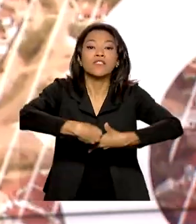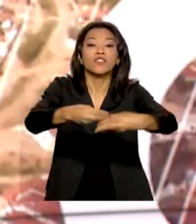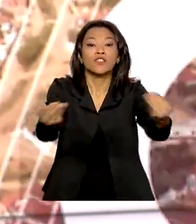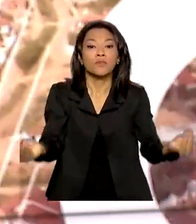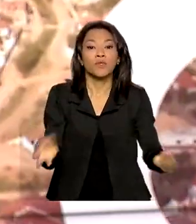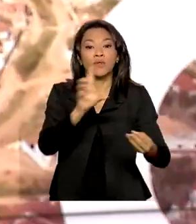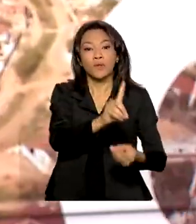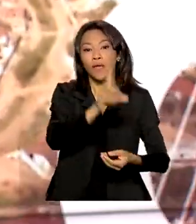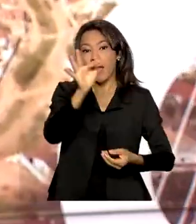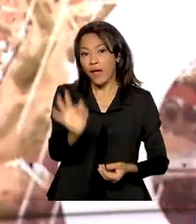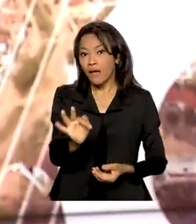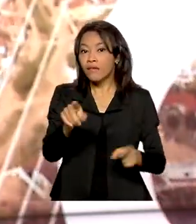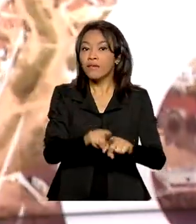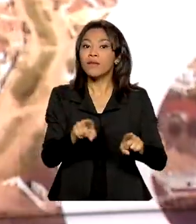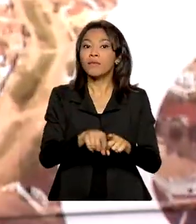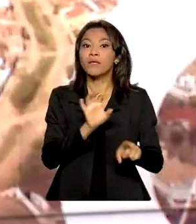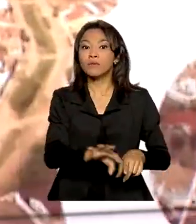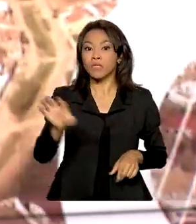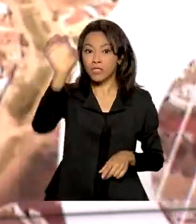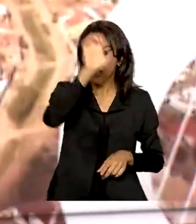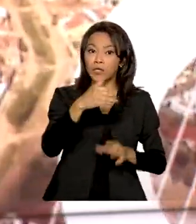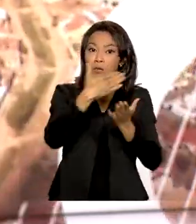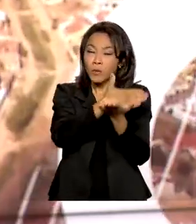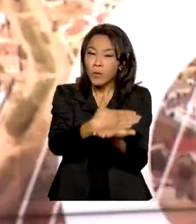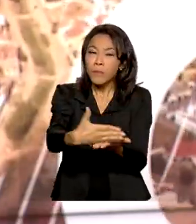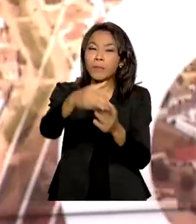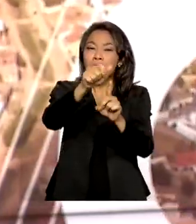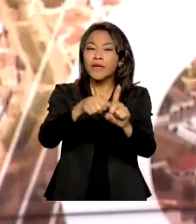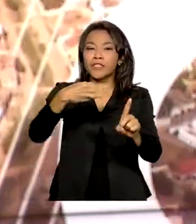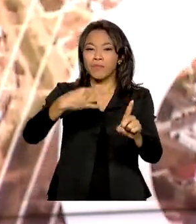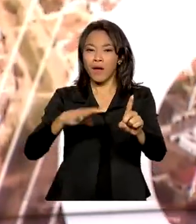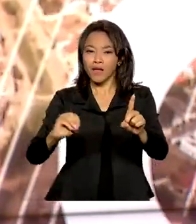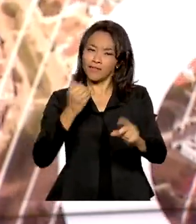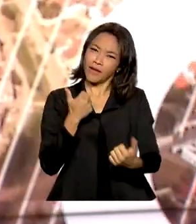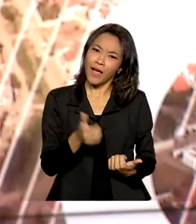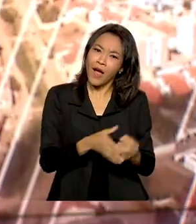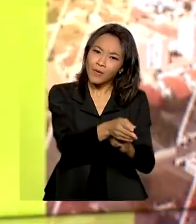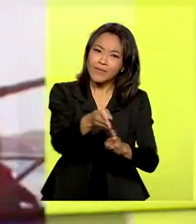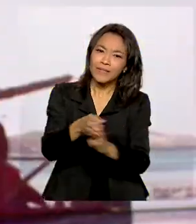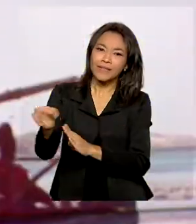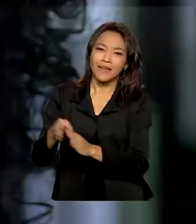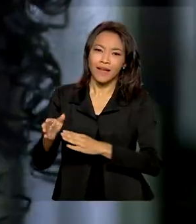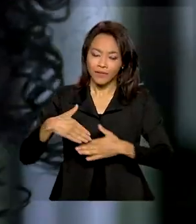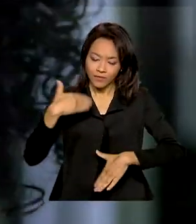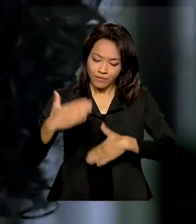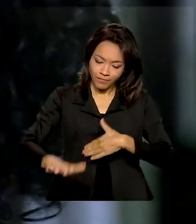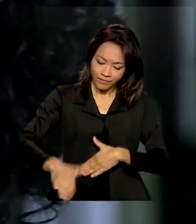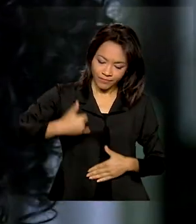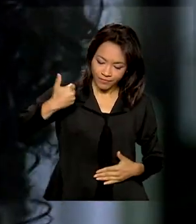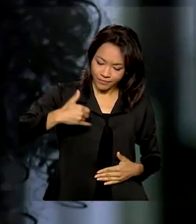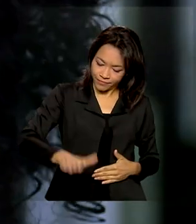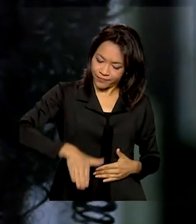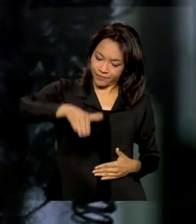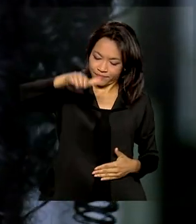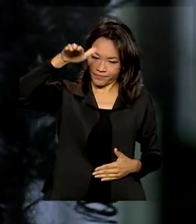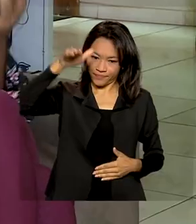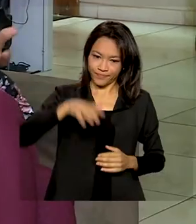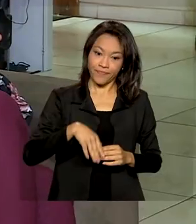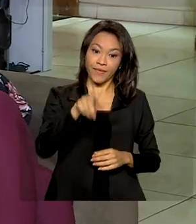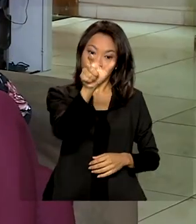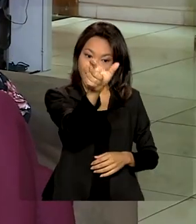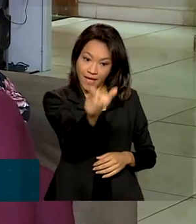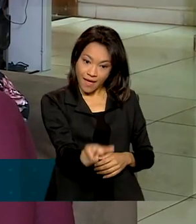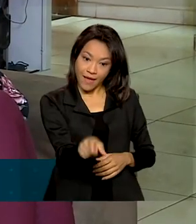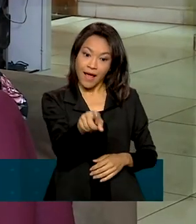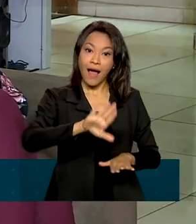de março. Ela auxilia no acompanhamento do crescimento e desenvolvimento infantil. A Renata até hoje tem o